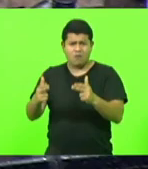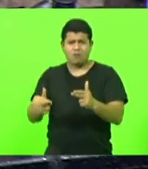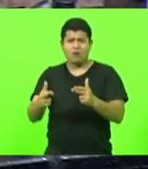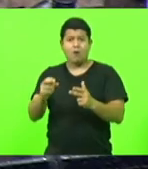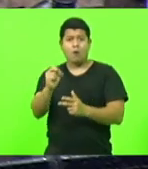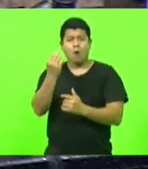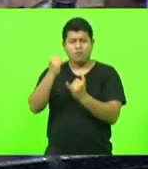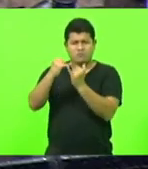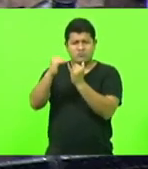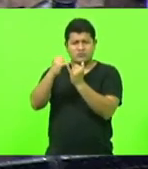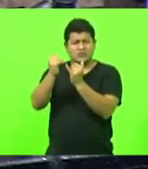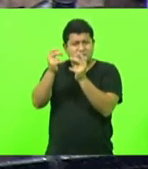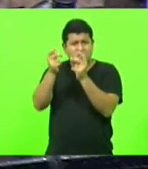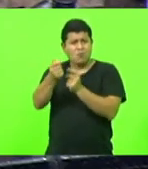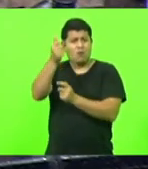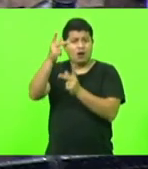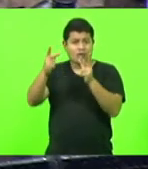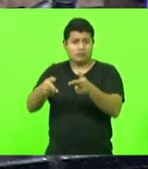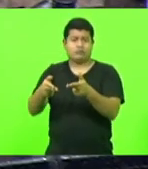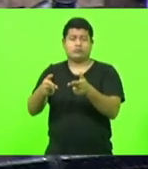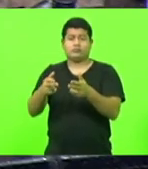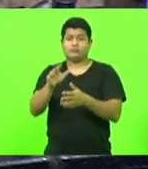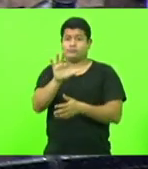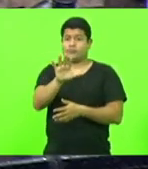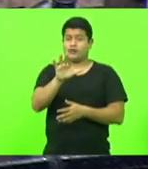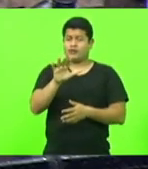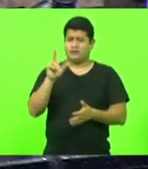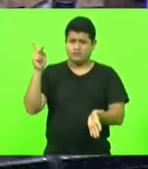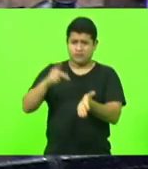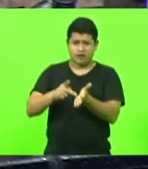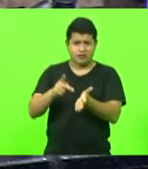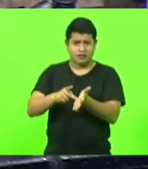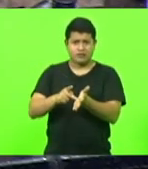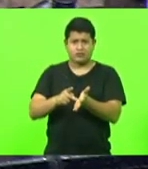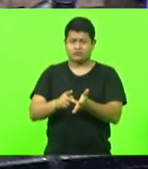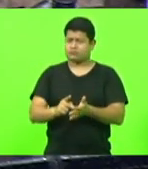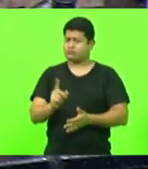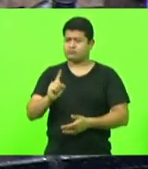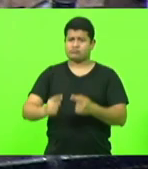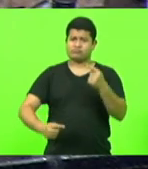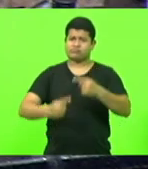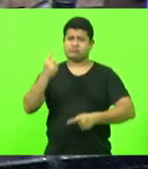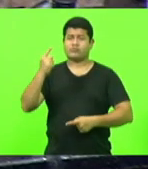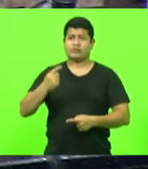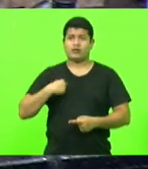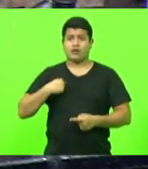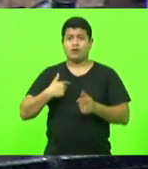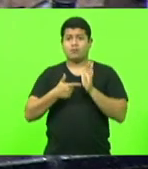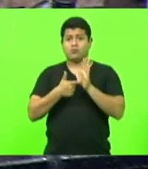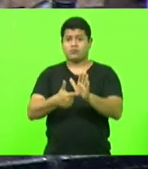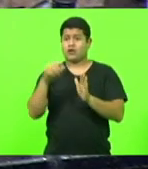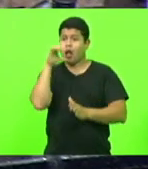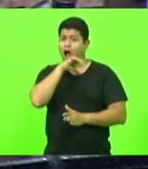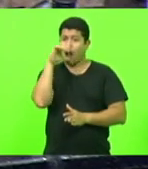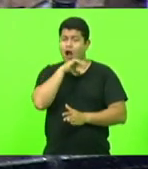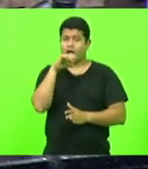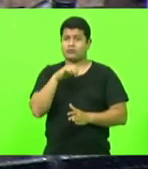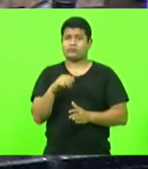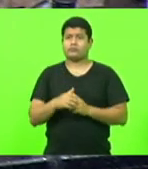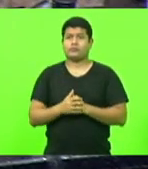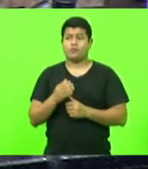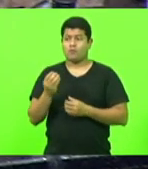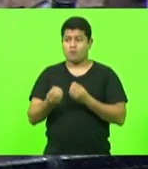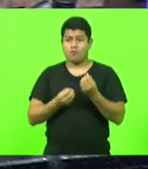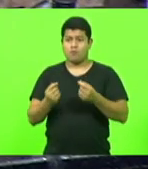semelhantes, mas não é verdade. E eu vou mostrar aqui rapidamente como não é